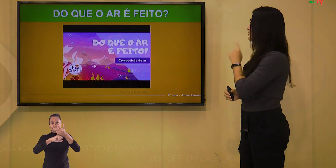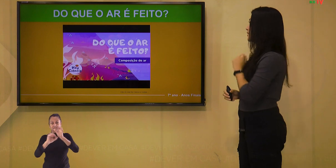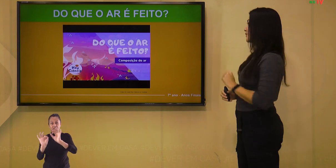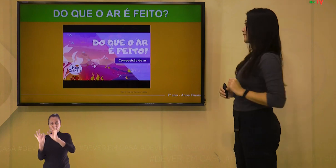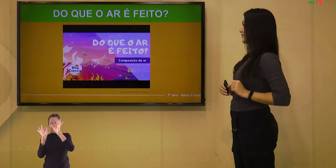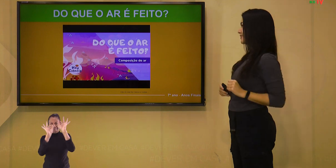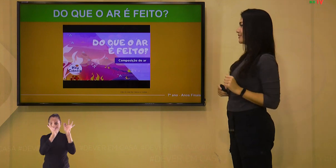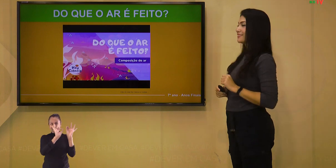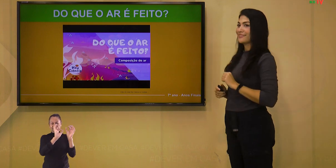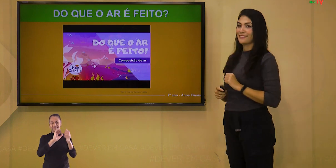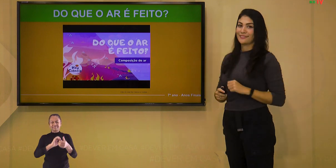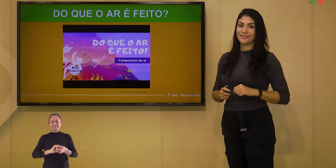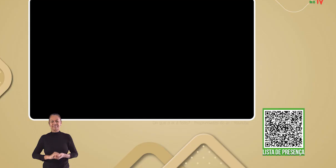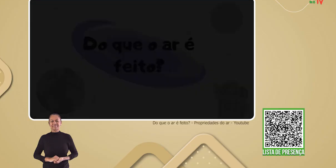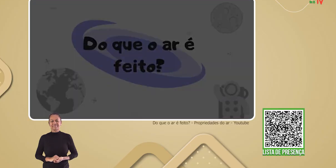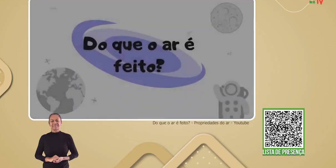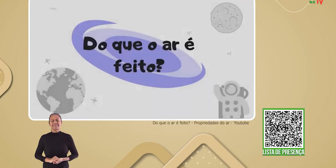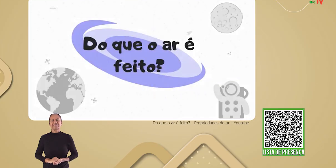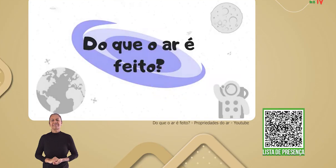este vídeo.